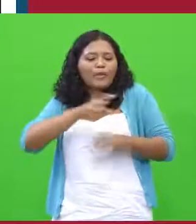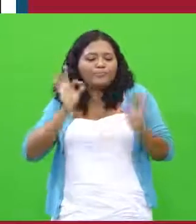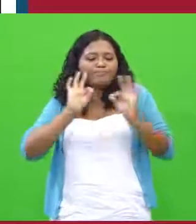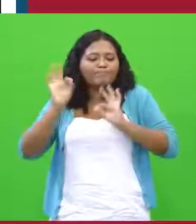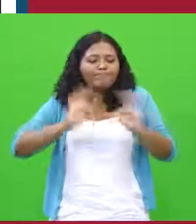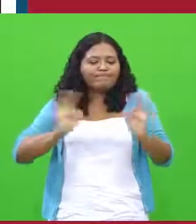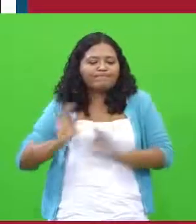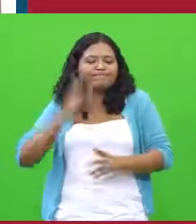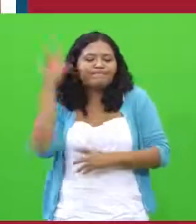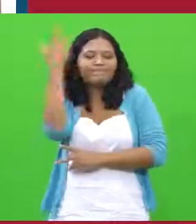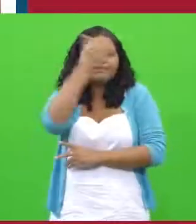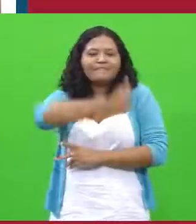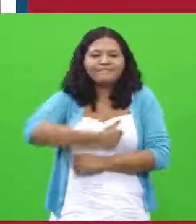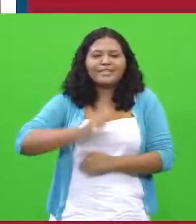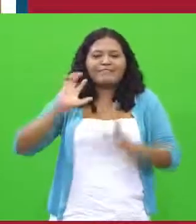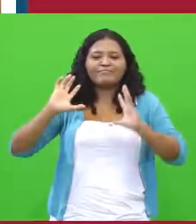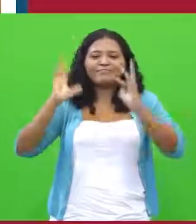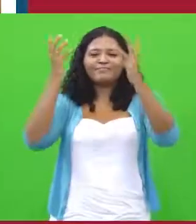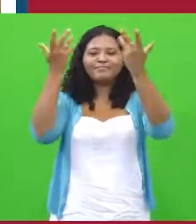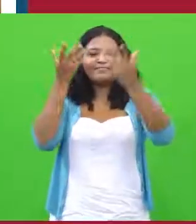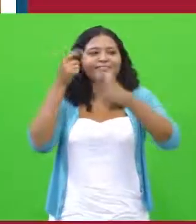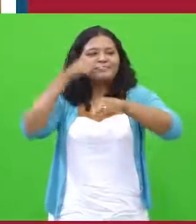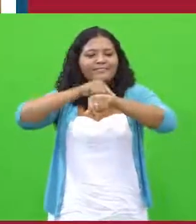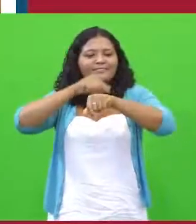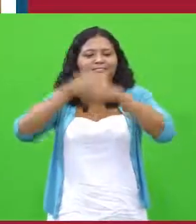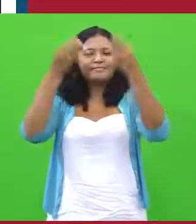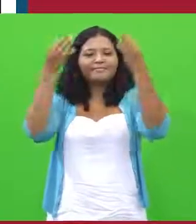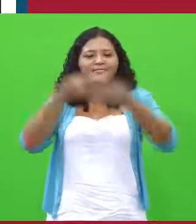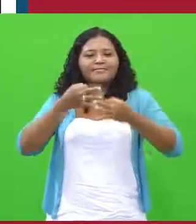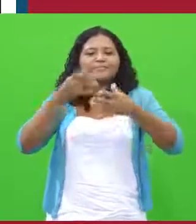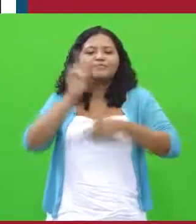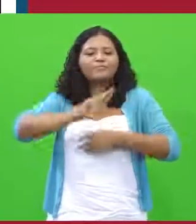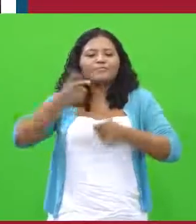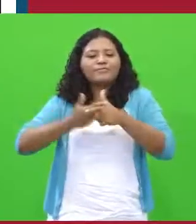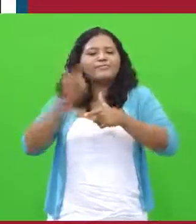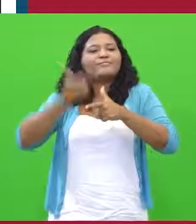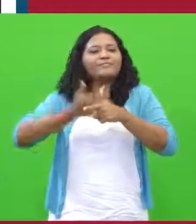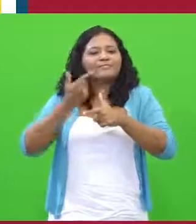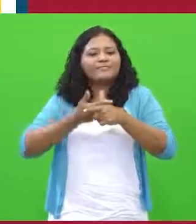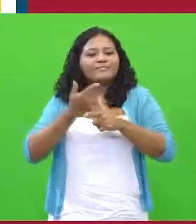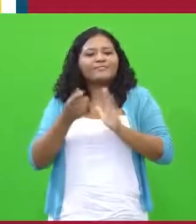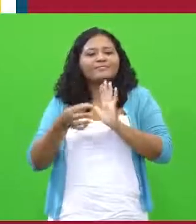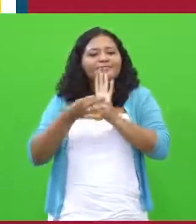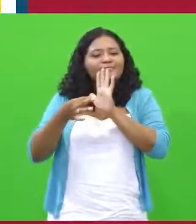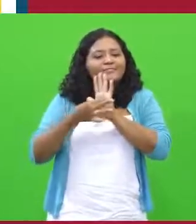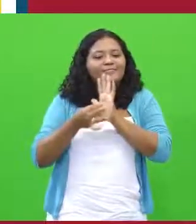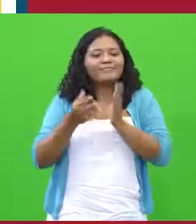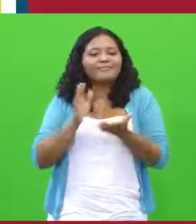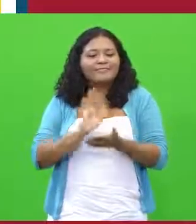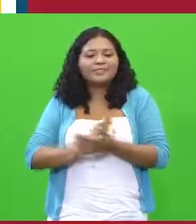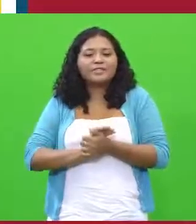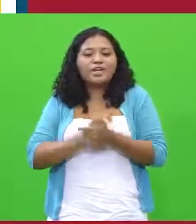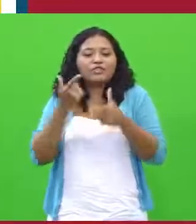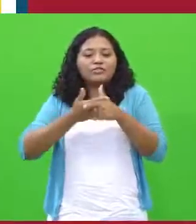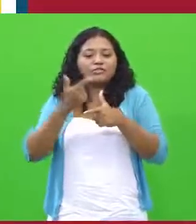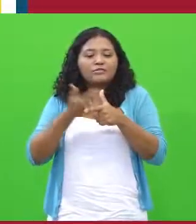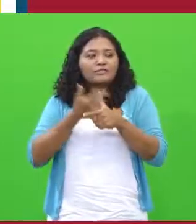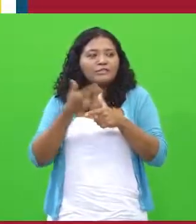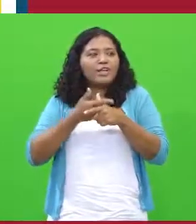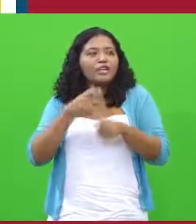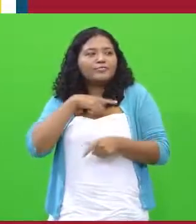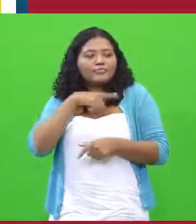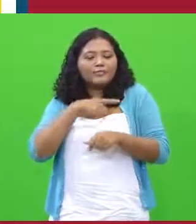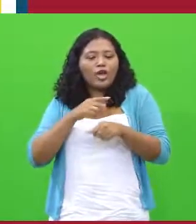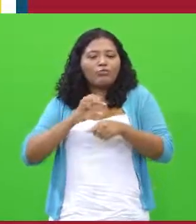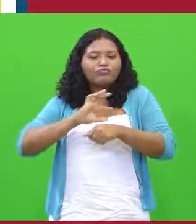bem na hora. Fica a dica. Sandália da Hello Kitty com pulseira relógio. Um arraso.